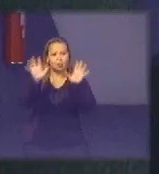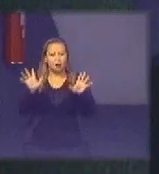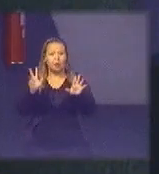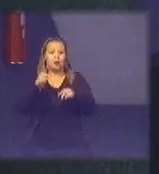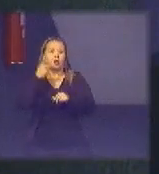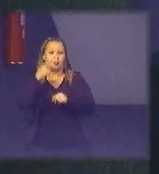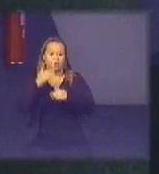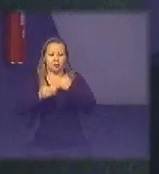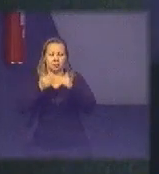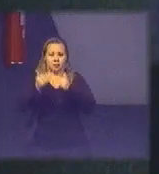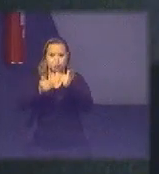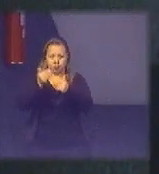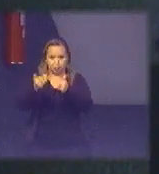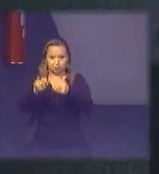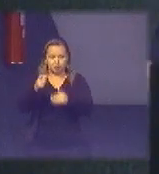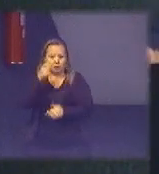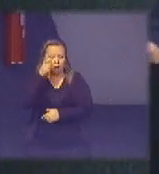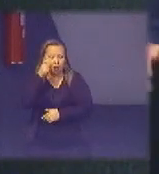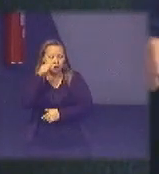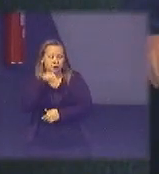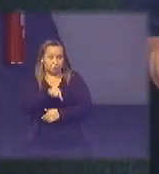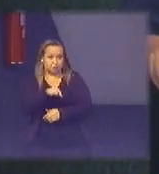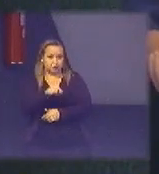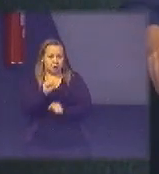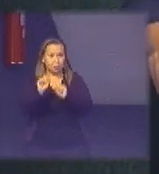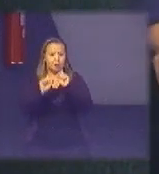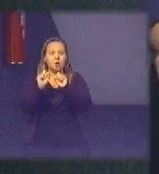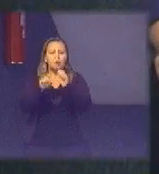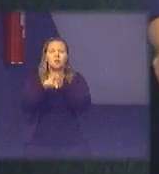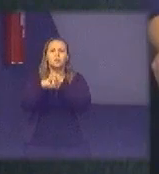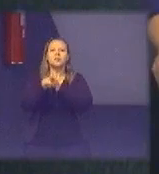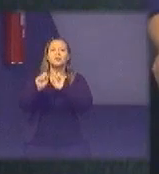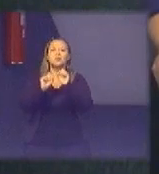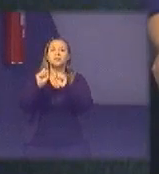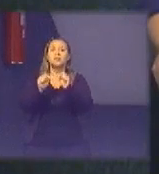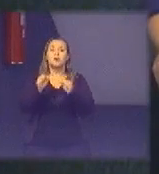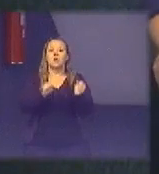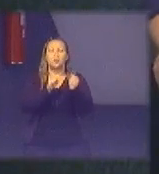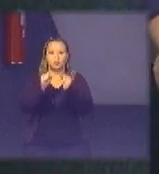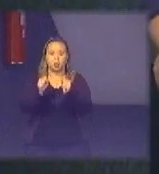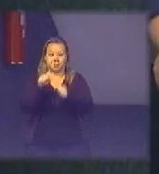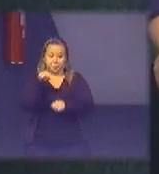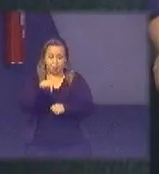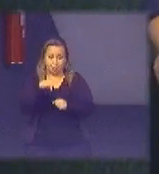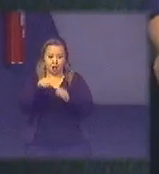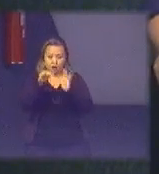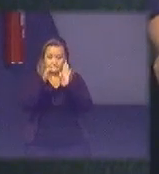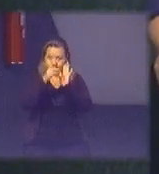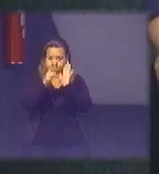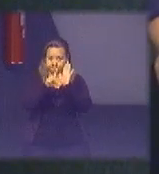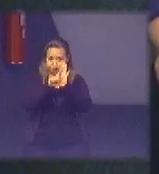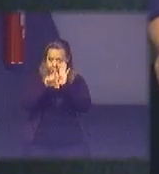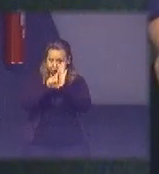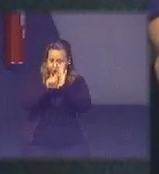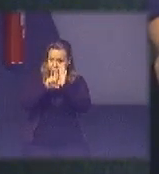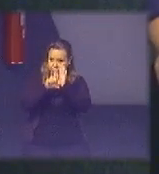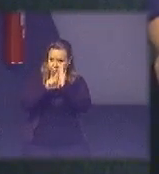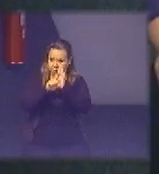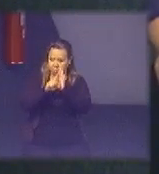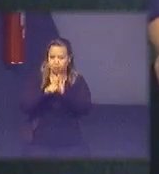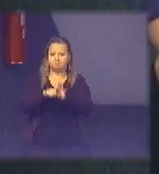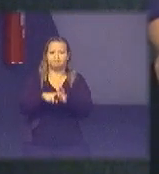prestem atenção nisso e vejam o que é o poder essa daqui essa medida provisória foi a